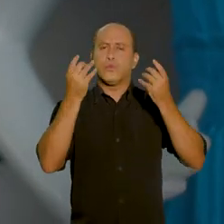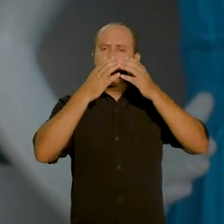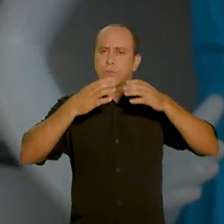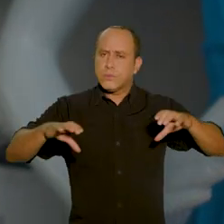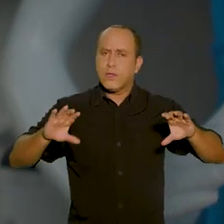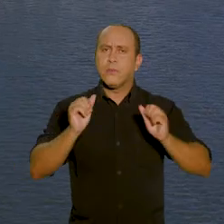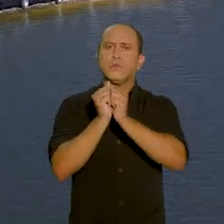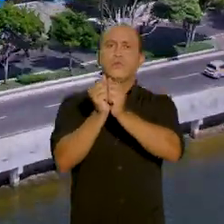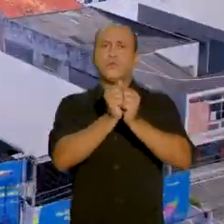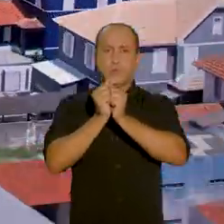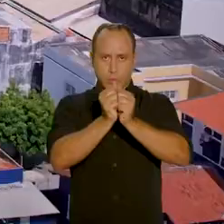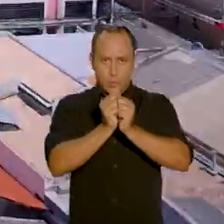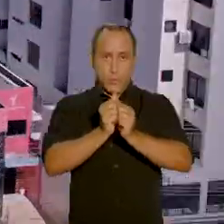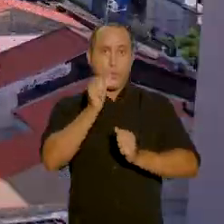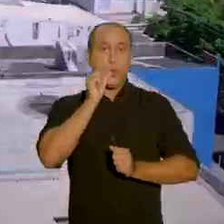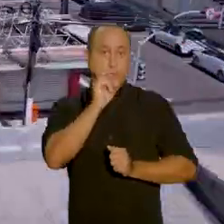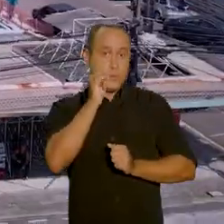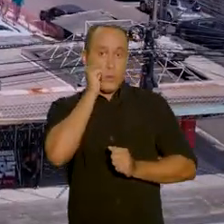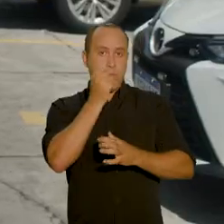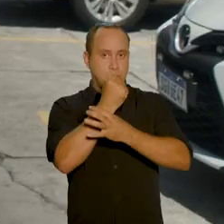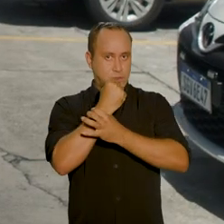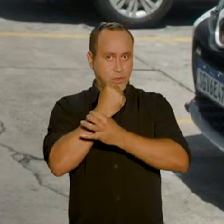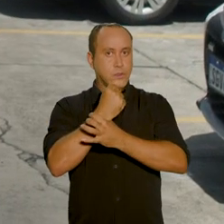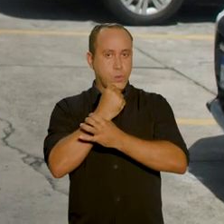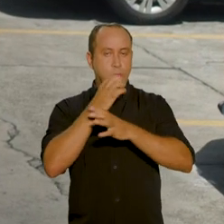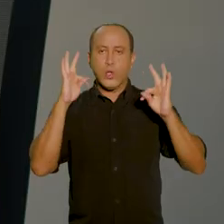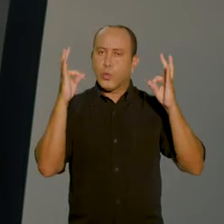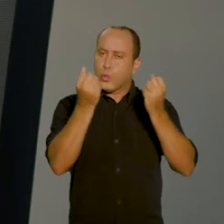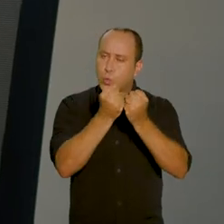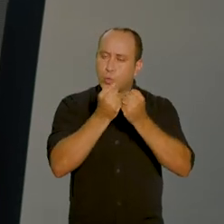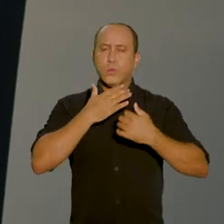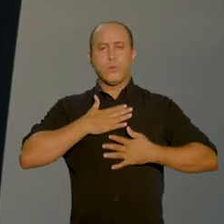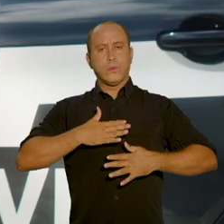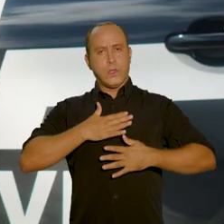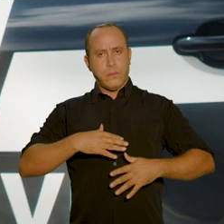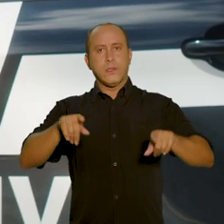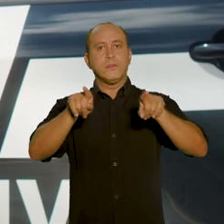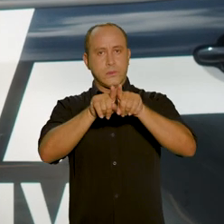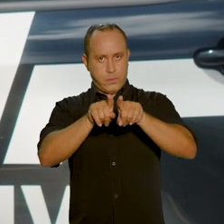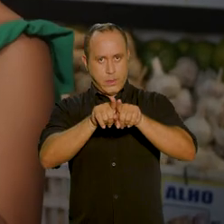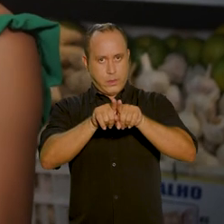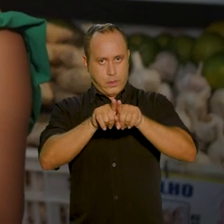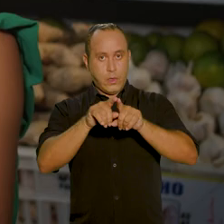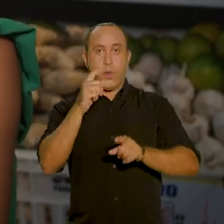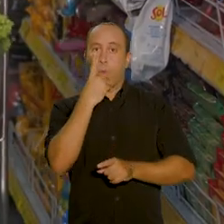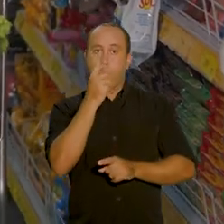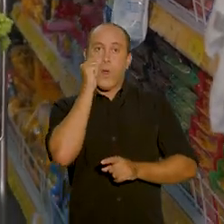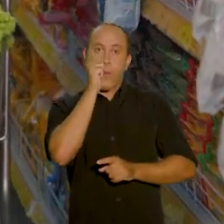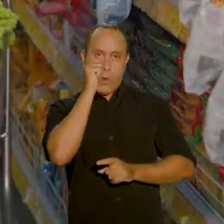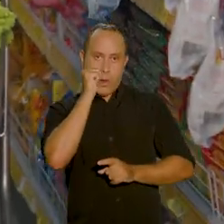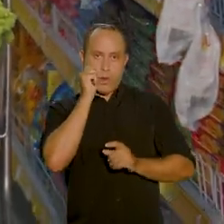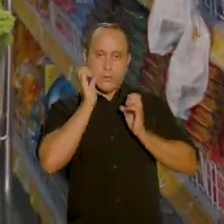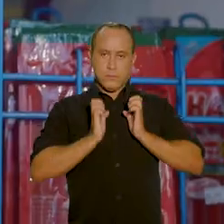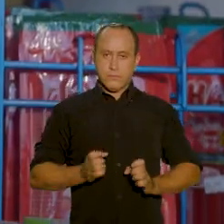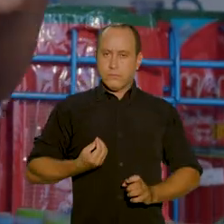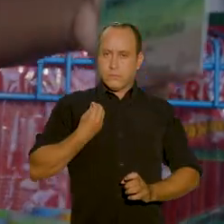todo mundo vibra junto. Quando uma mulher se sente mais segura, todo mundo sossega junto. Quando uma mulher